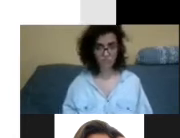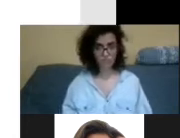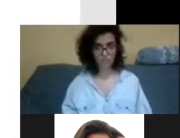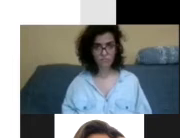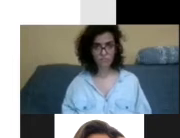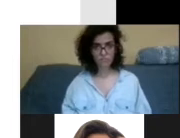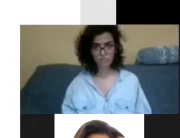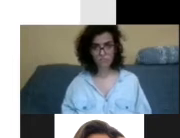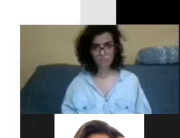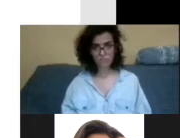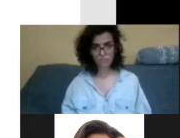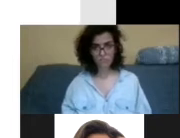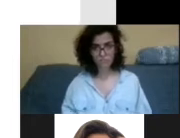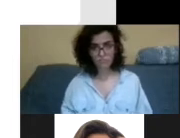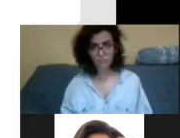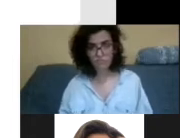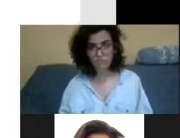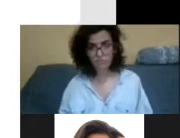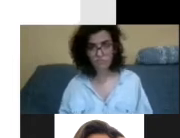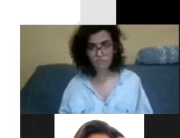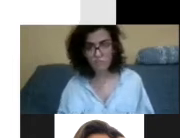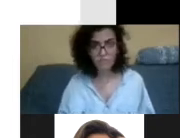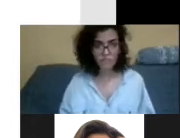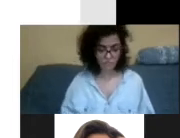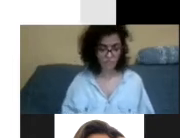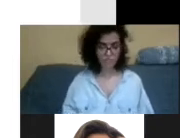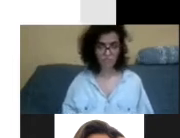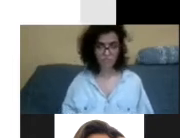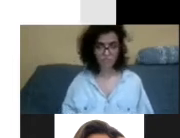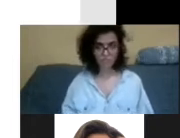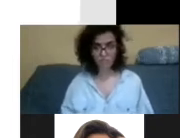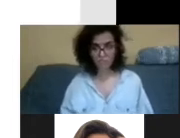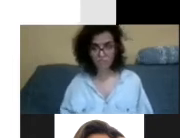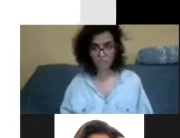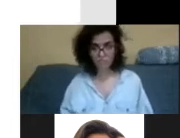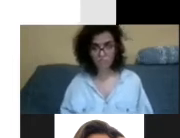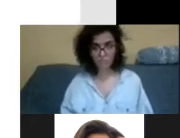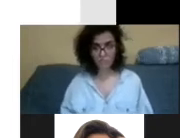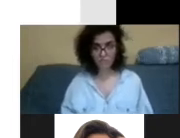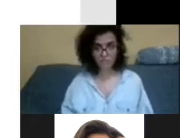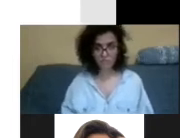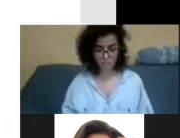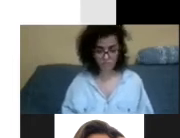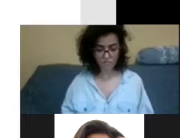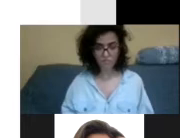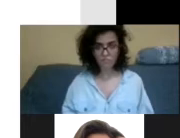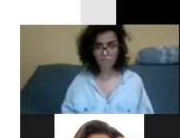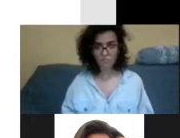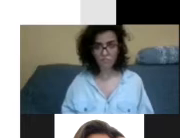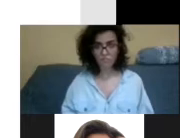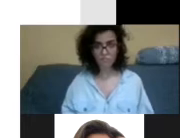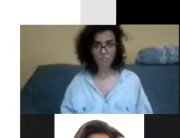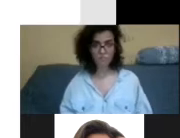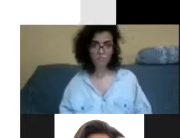bastante ponto, isso daqui é muito comum, né? Ao invés de falar, nossos clientes, a nossa